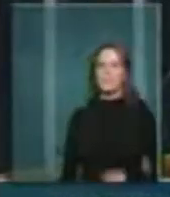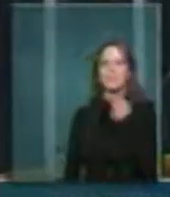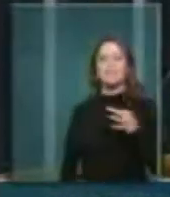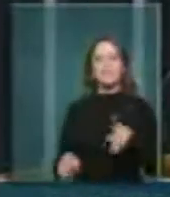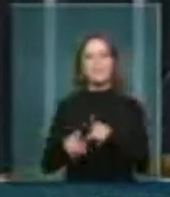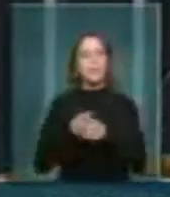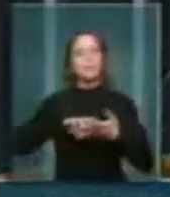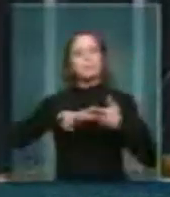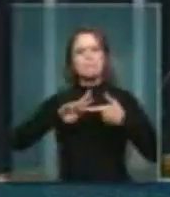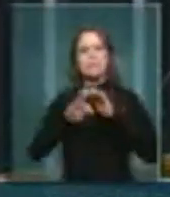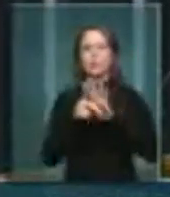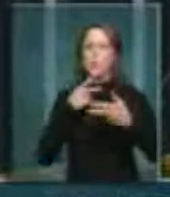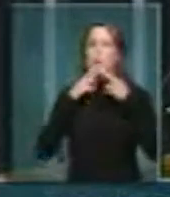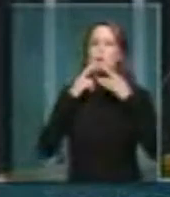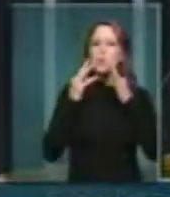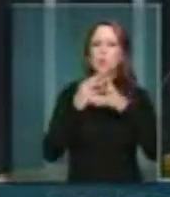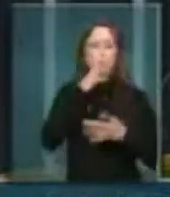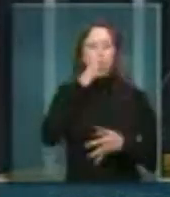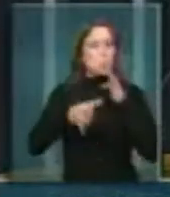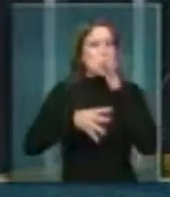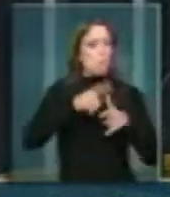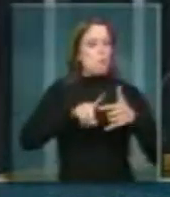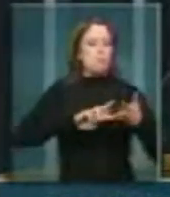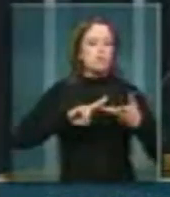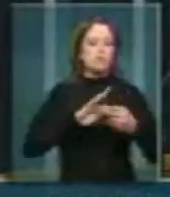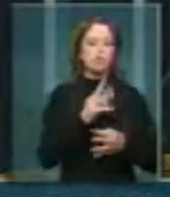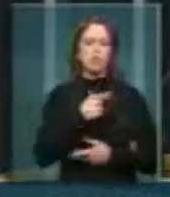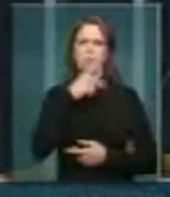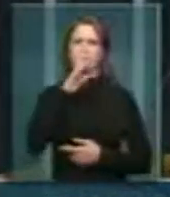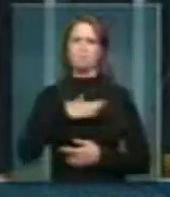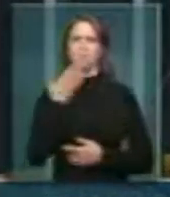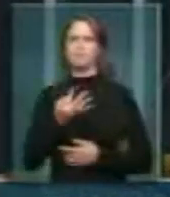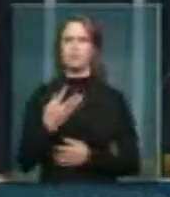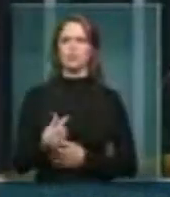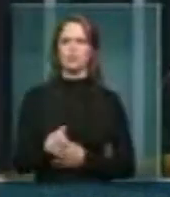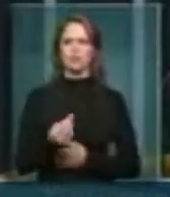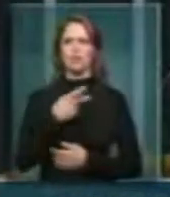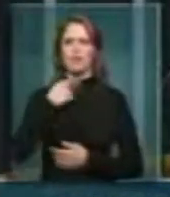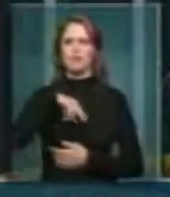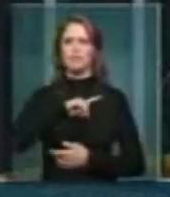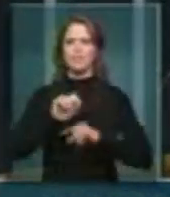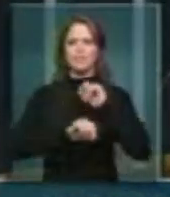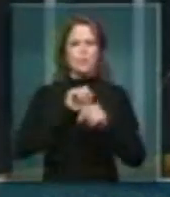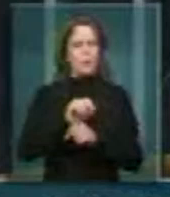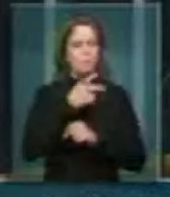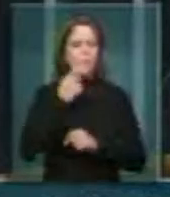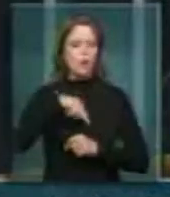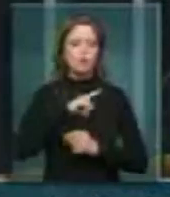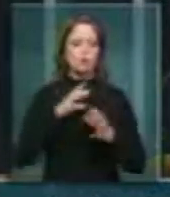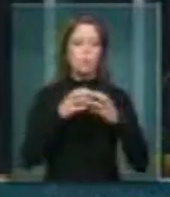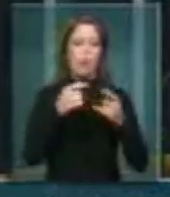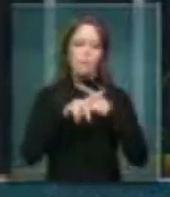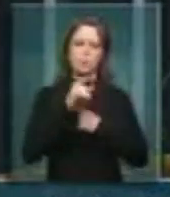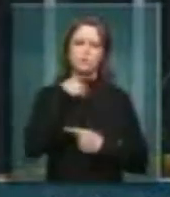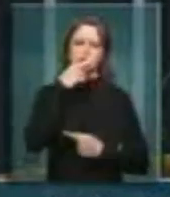vários e clássicos escândalos que tem nos assustado que nós, da oposição, no cívico